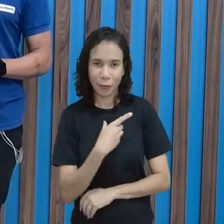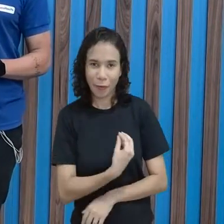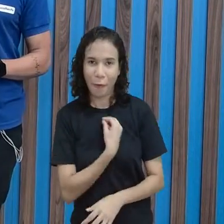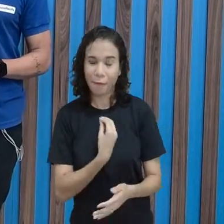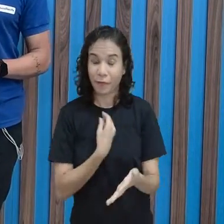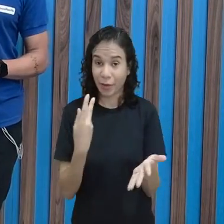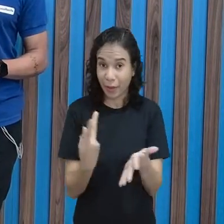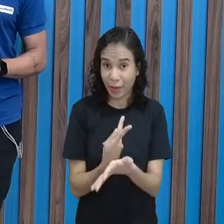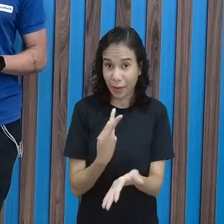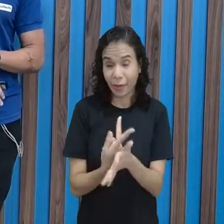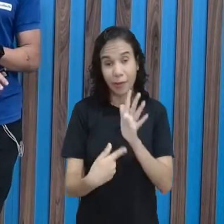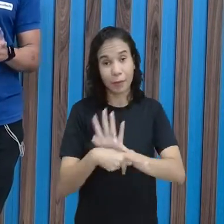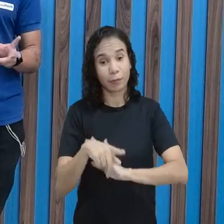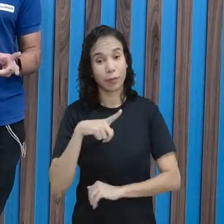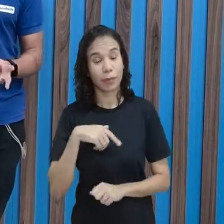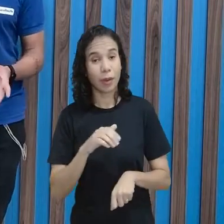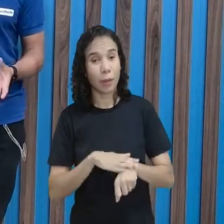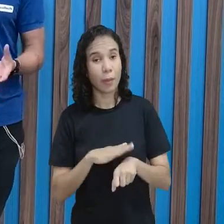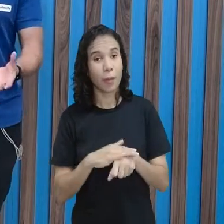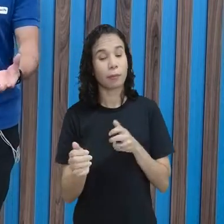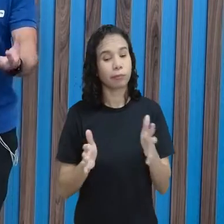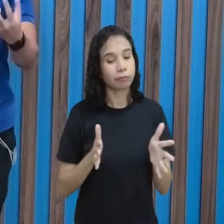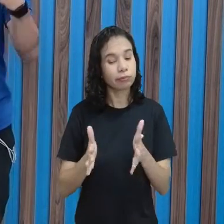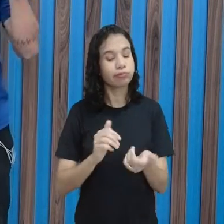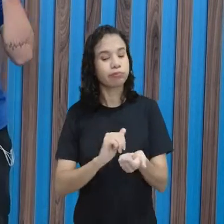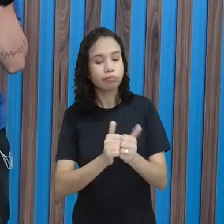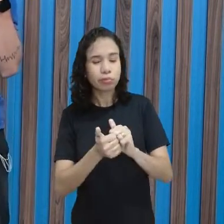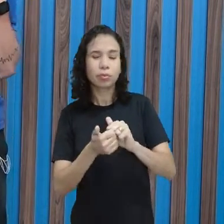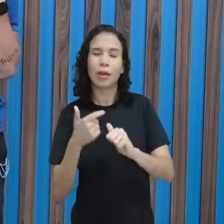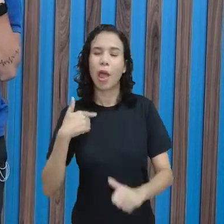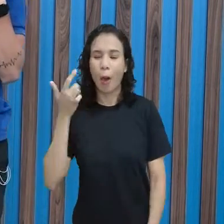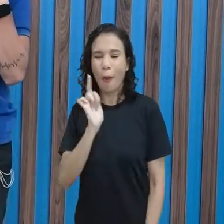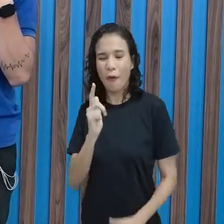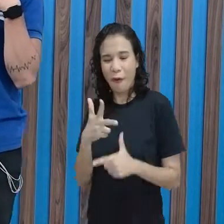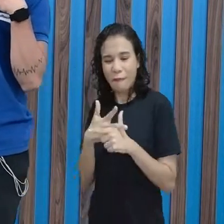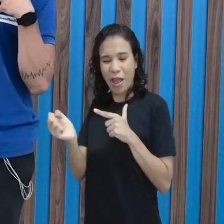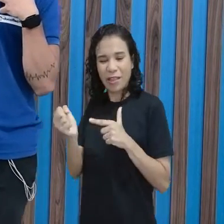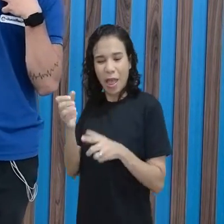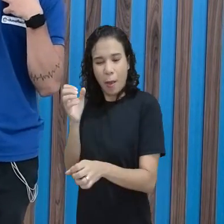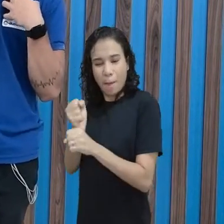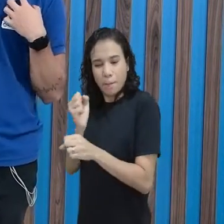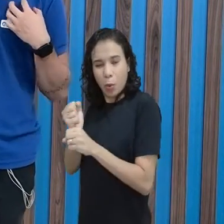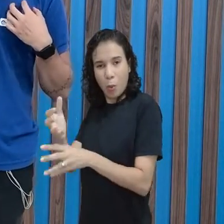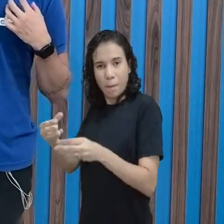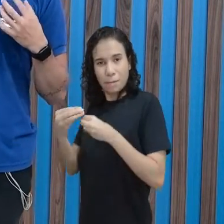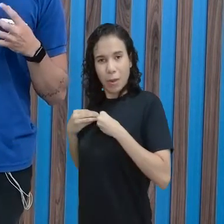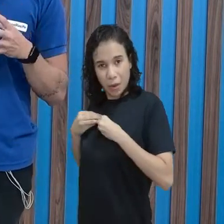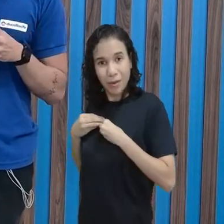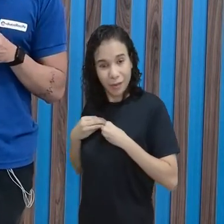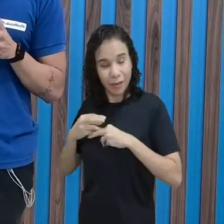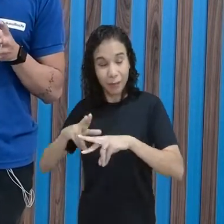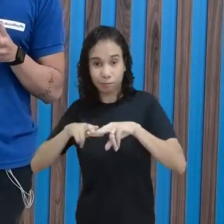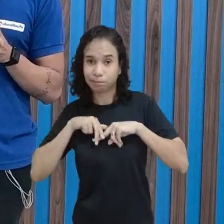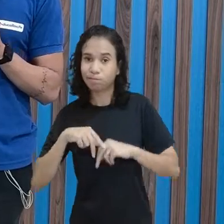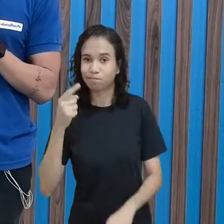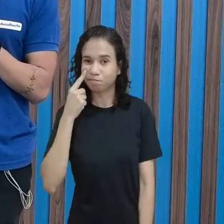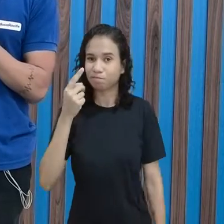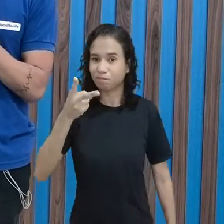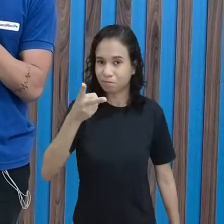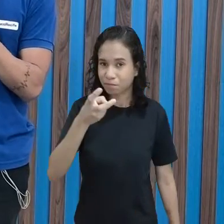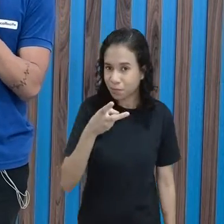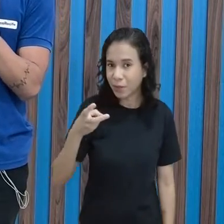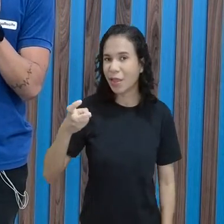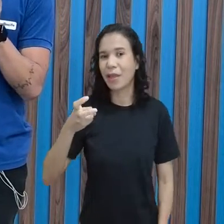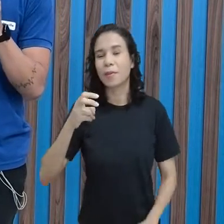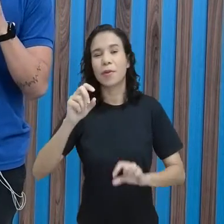infração ali, durante a partida, que eu consiga ganhar esse ponto pra mim. Então, vejam que por isso